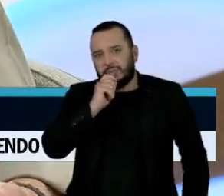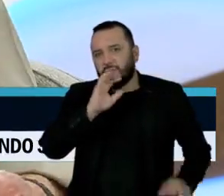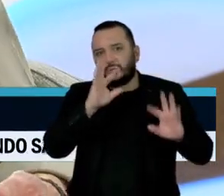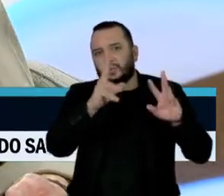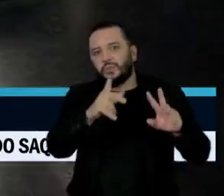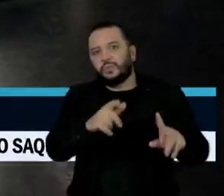bandido.